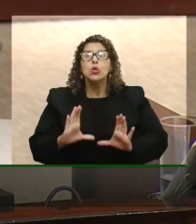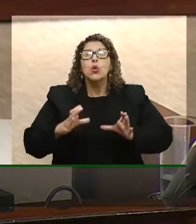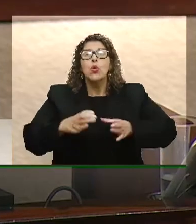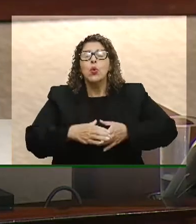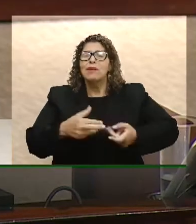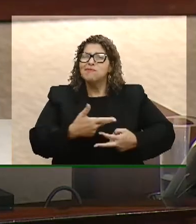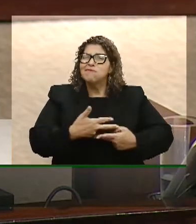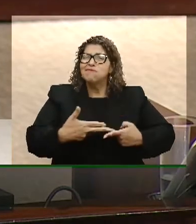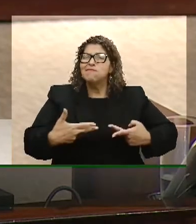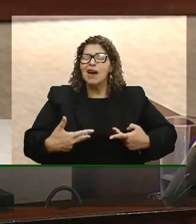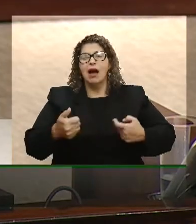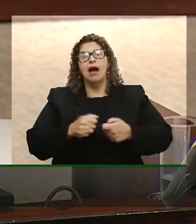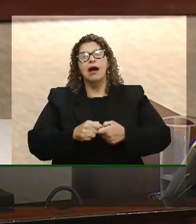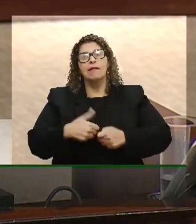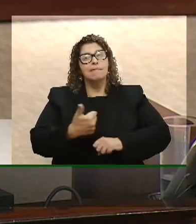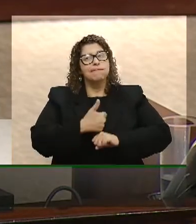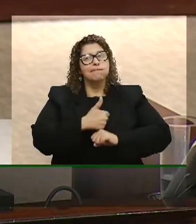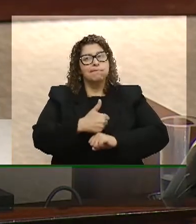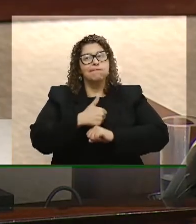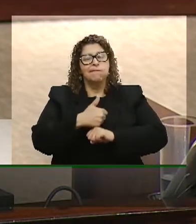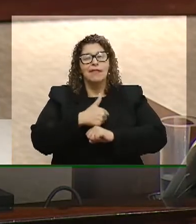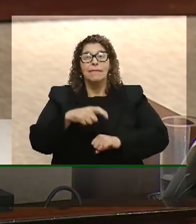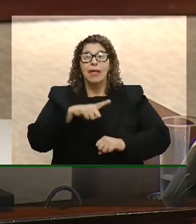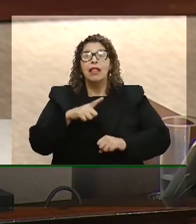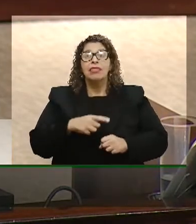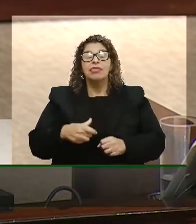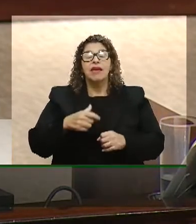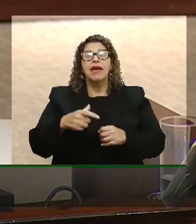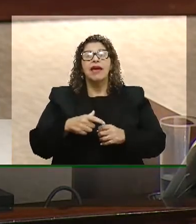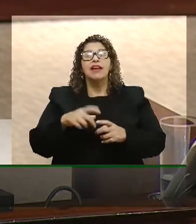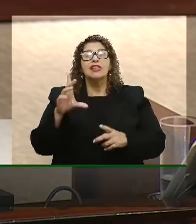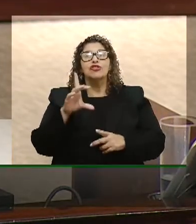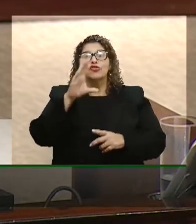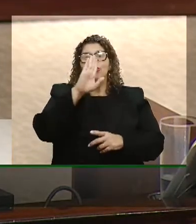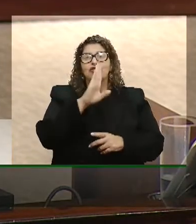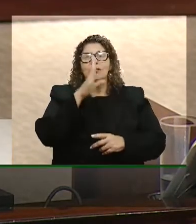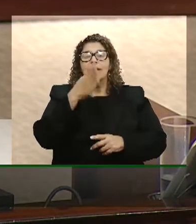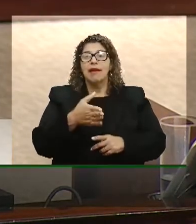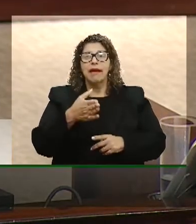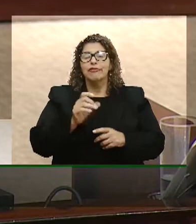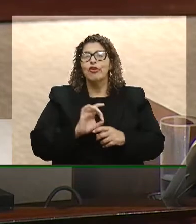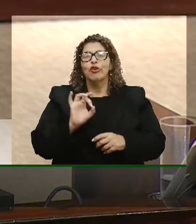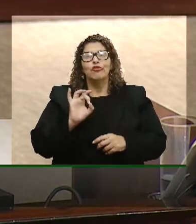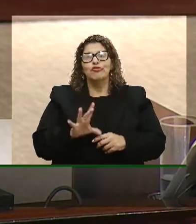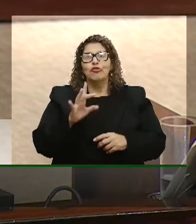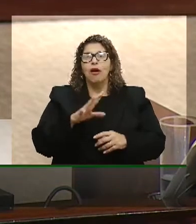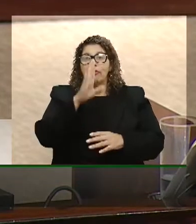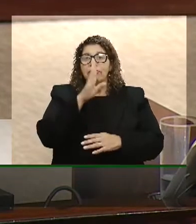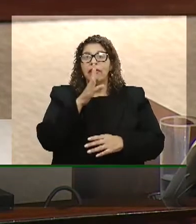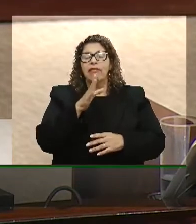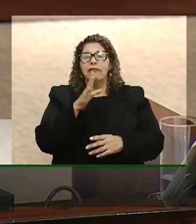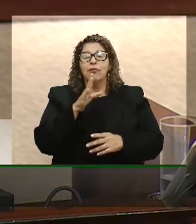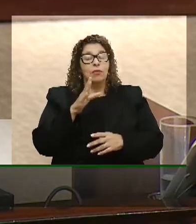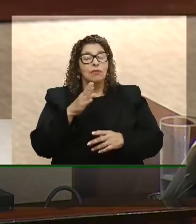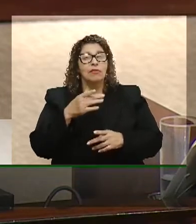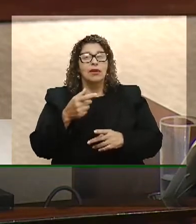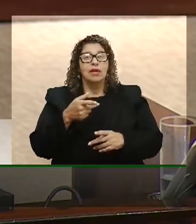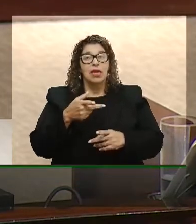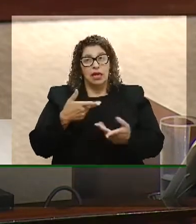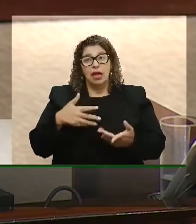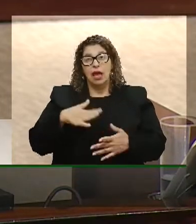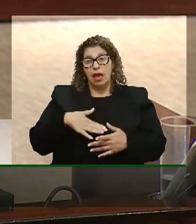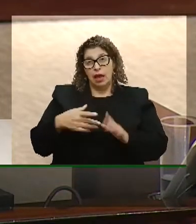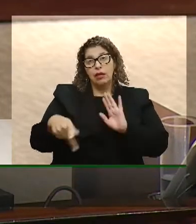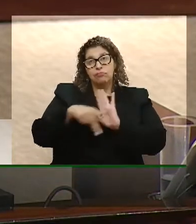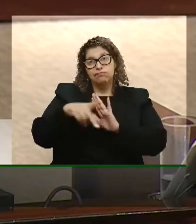multiprofissional de saúde, para ter um atendimento integral à saúde, não uma visão médico-centrada, e quem está falando aqui é um